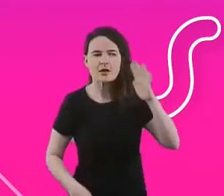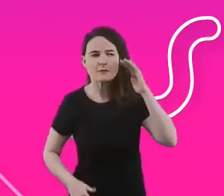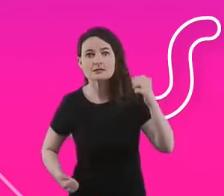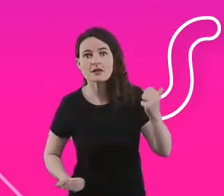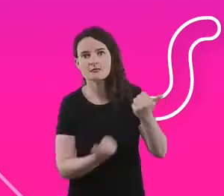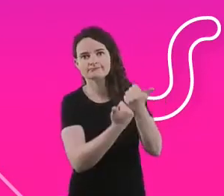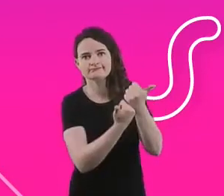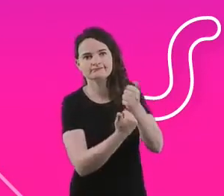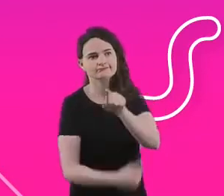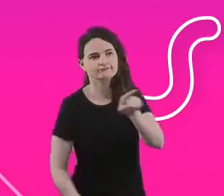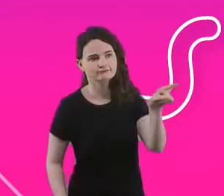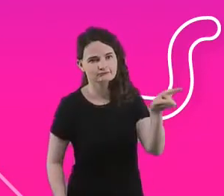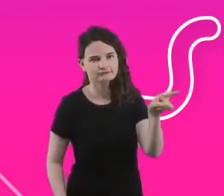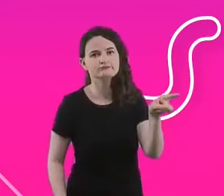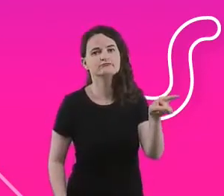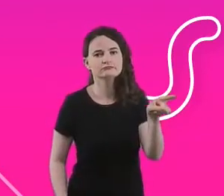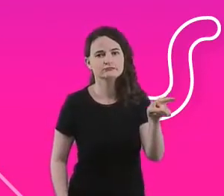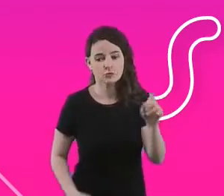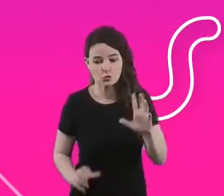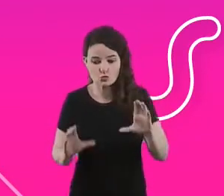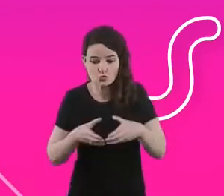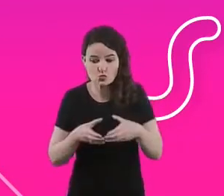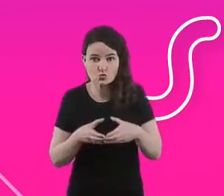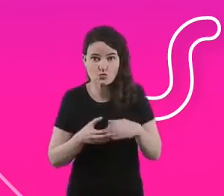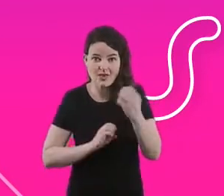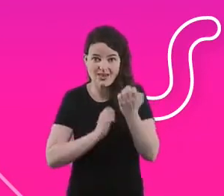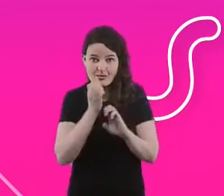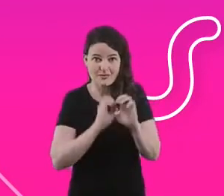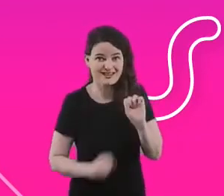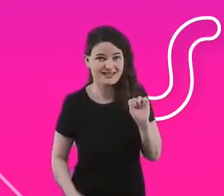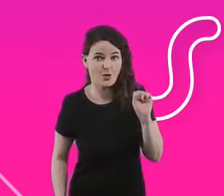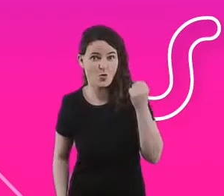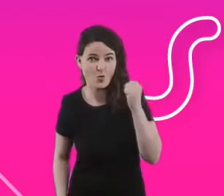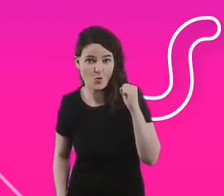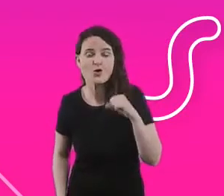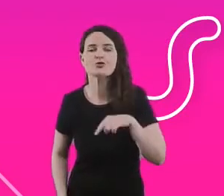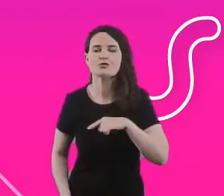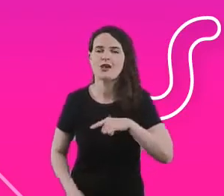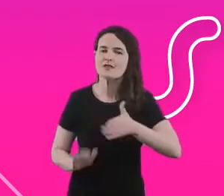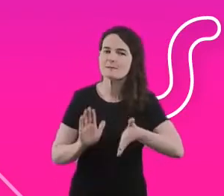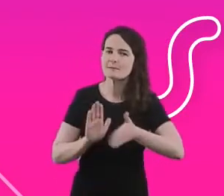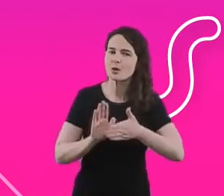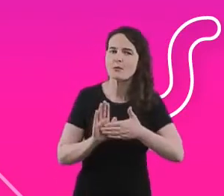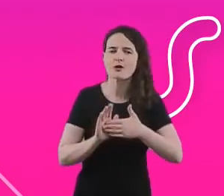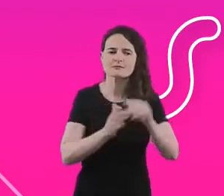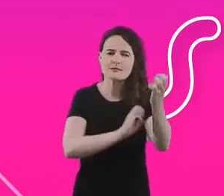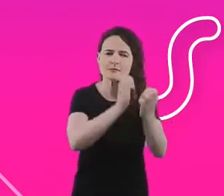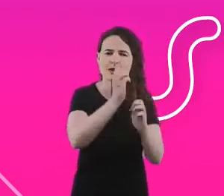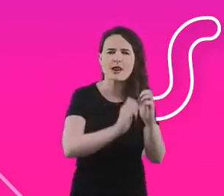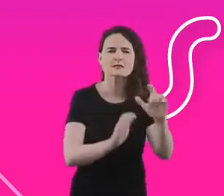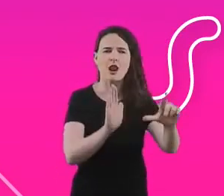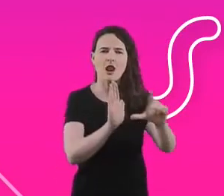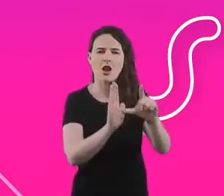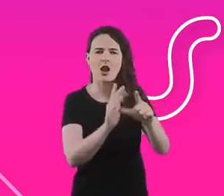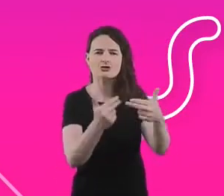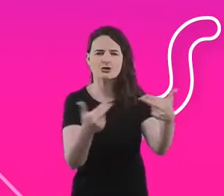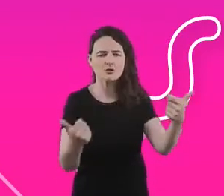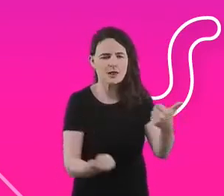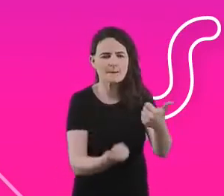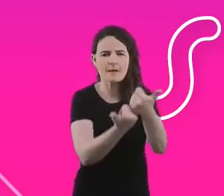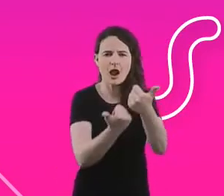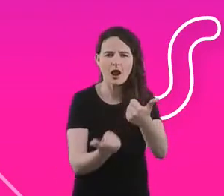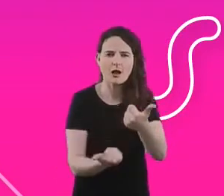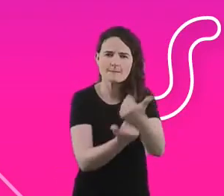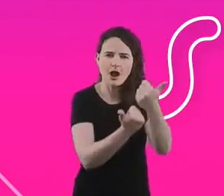com outras oito empresas, também desenvolveu um movimento NOS, iniciativa para a apoiar o pequeno e médio comerciante, a gente também atuou em ajudar tanto com